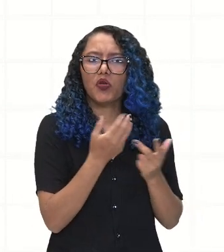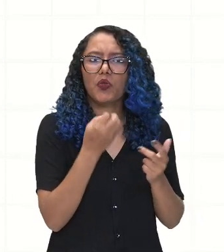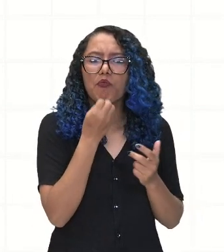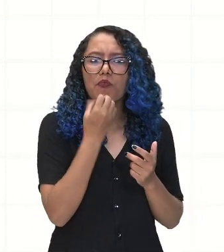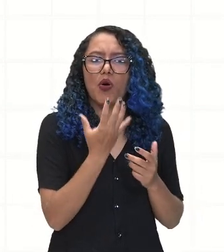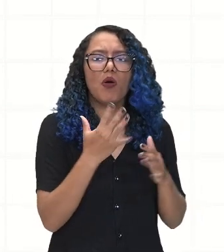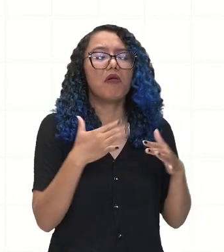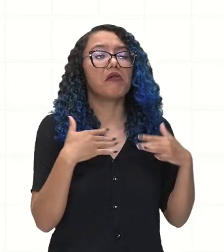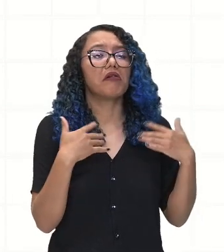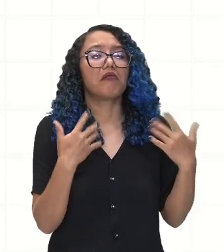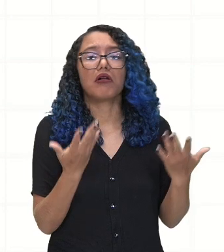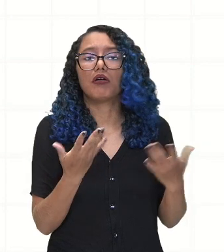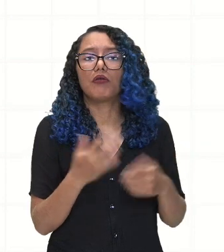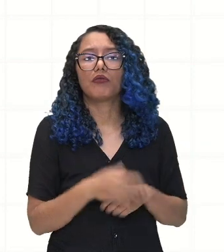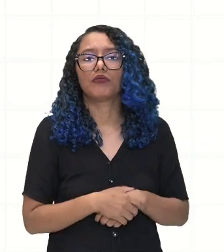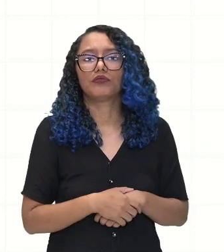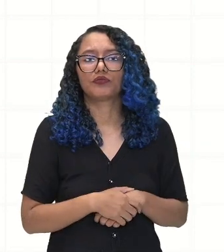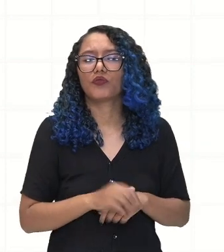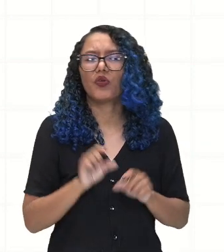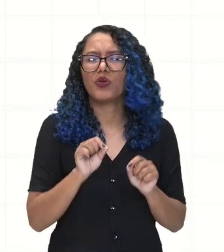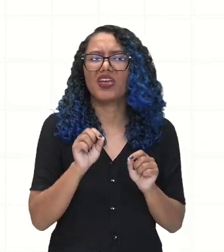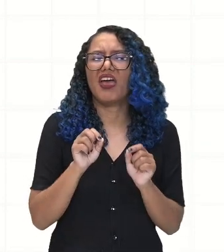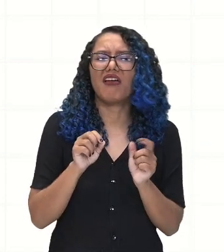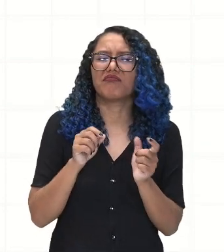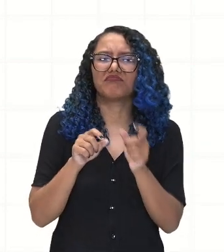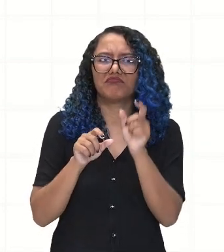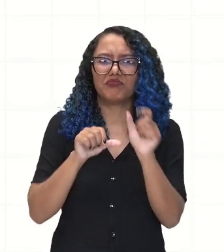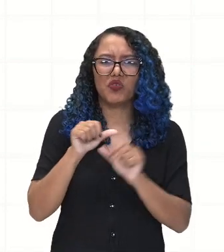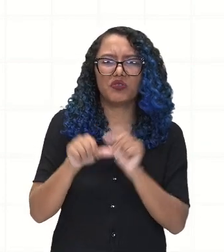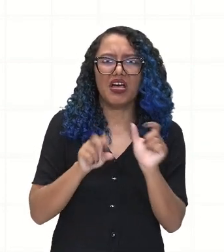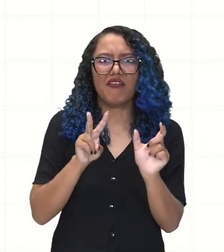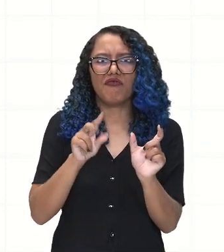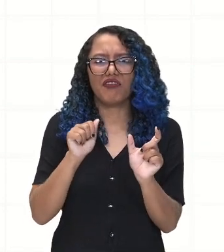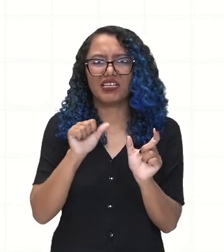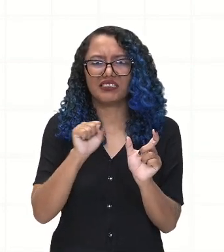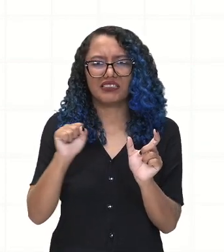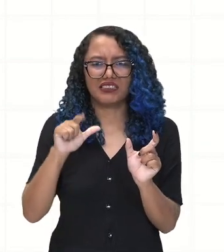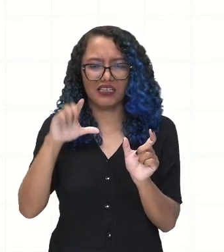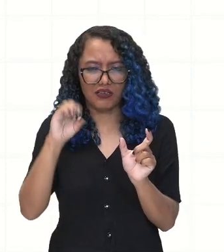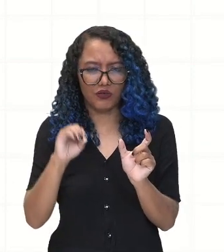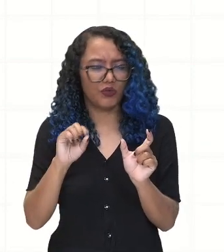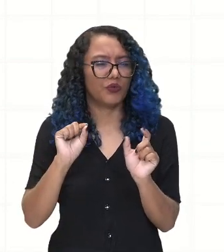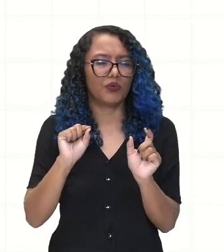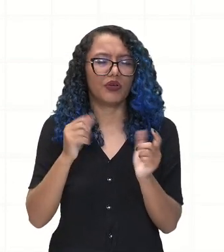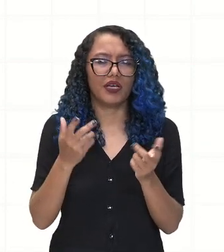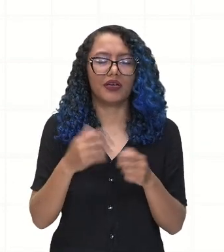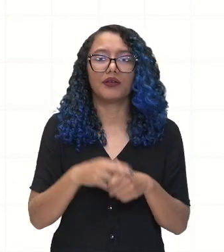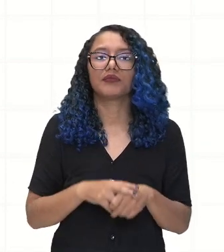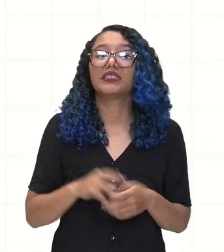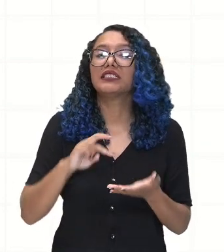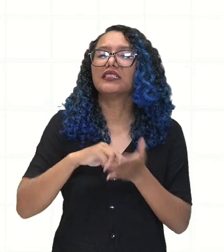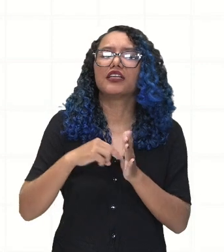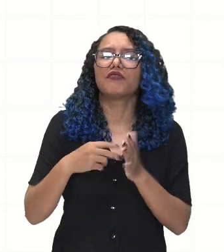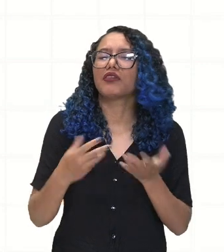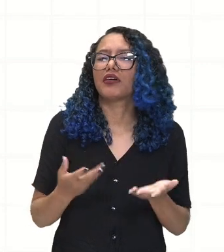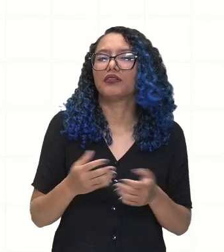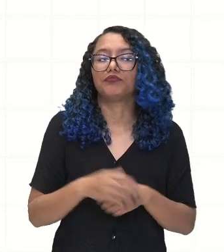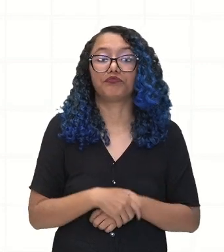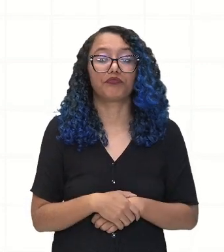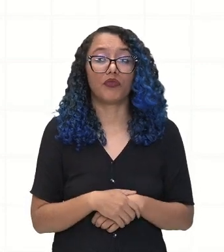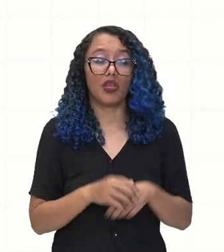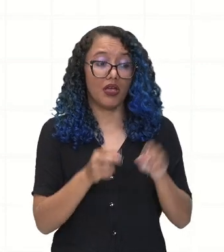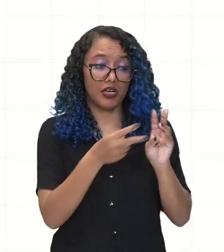analisar o que seria se tornar um vassalo. Essa questão de se tornar vassalo, o indígena teria que obedecer a coroa